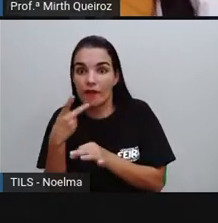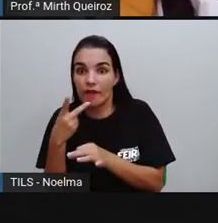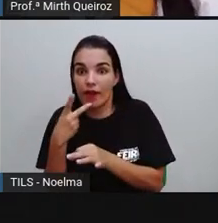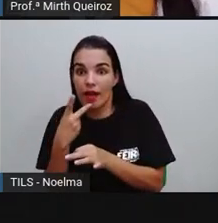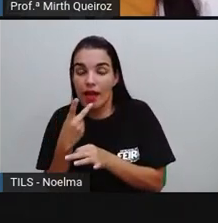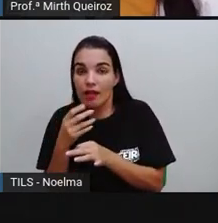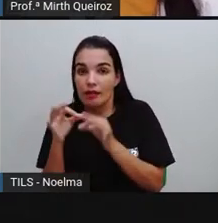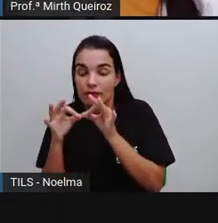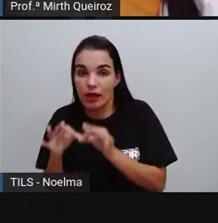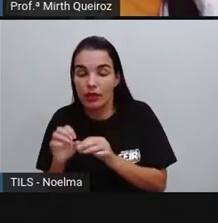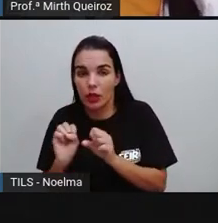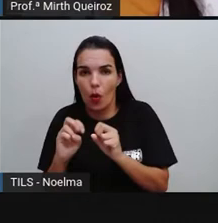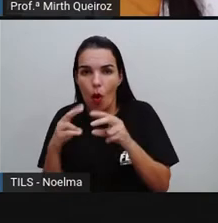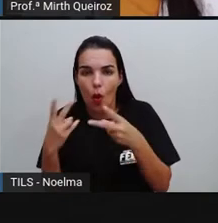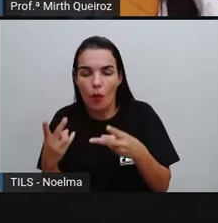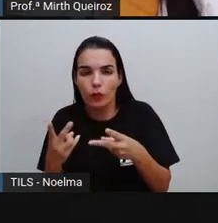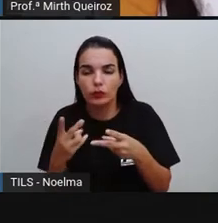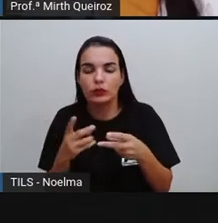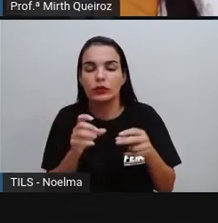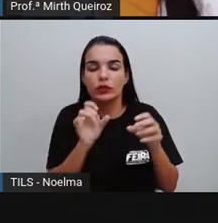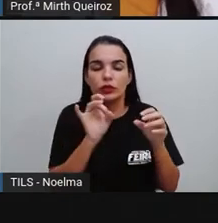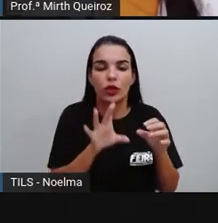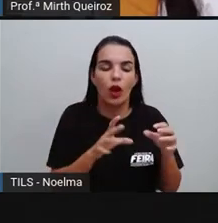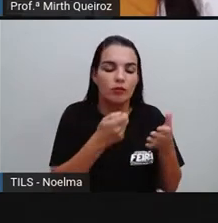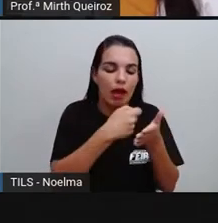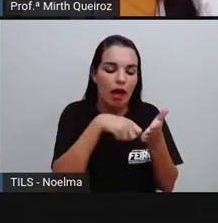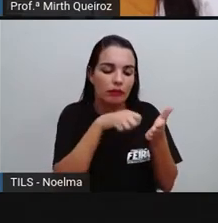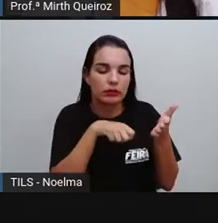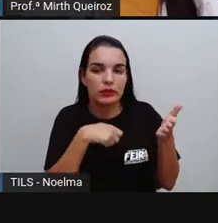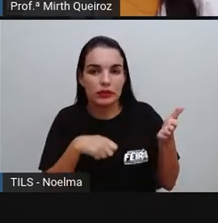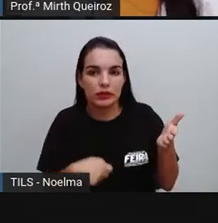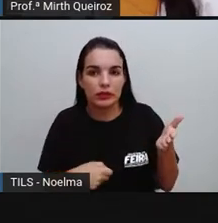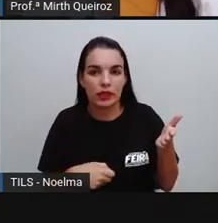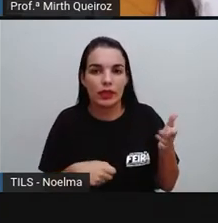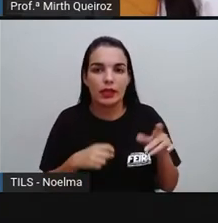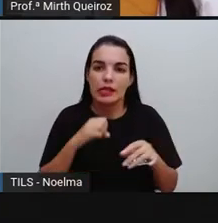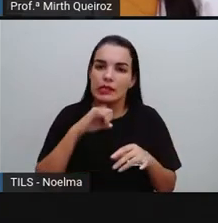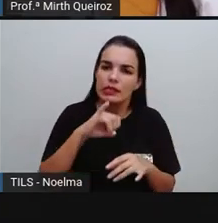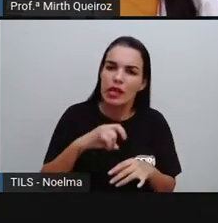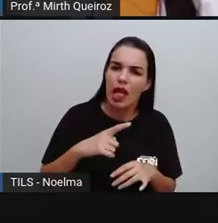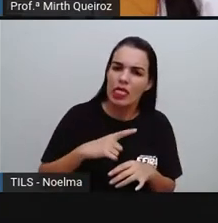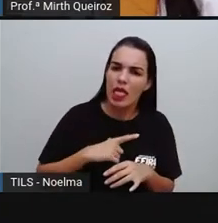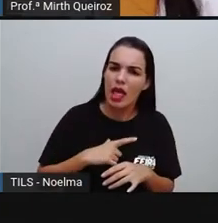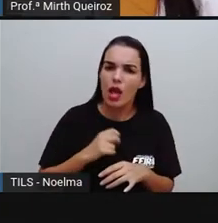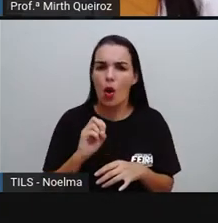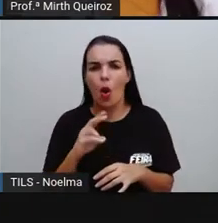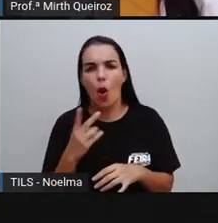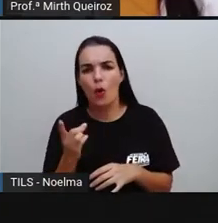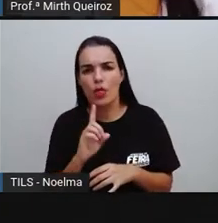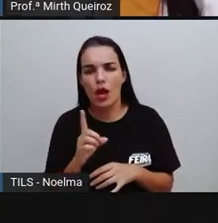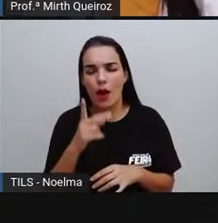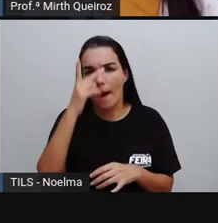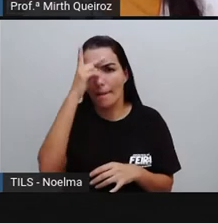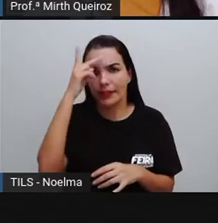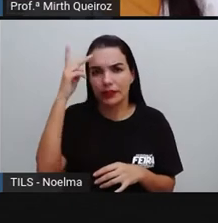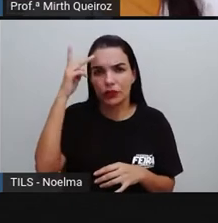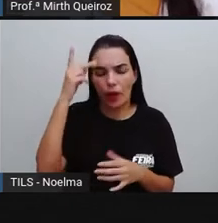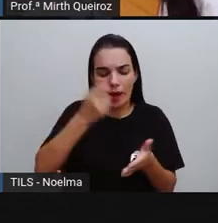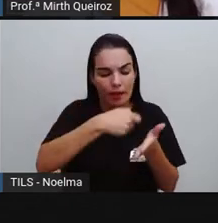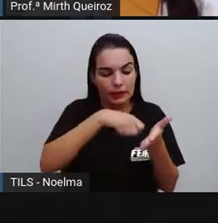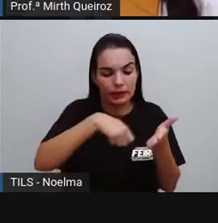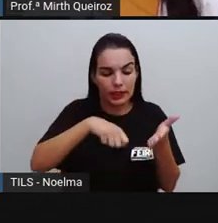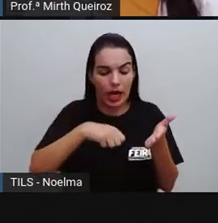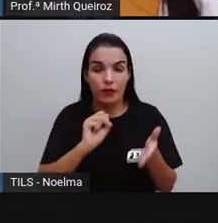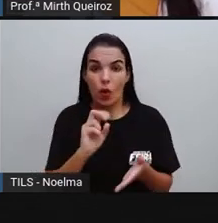informal. E se há ou não a participação do emissor, né? Que seria a pessoa que escreve ou então que